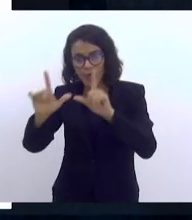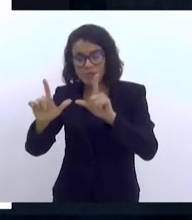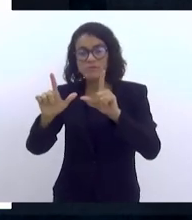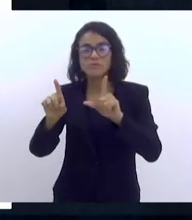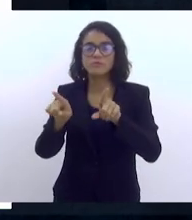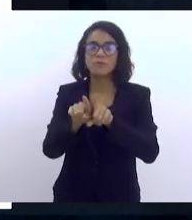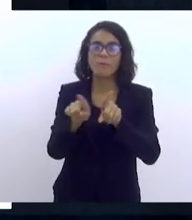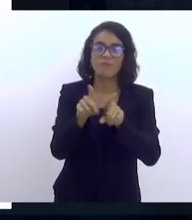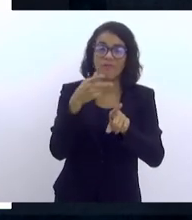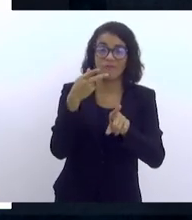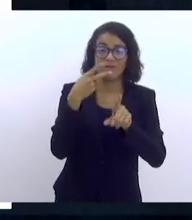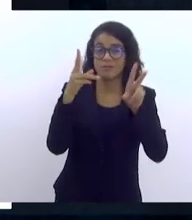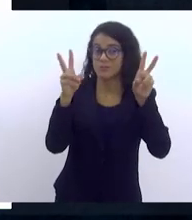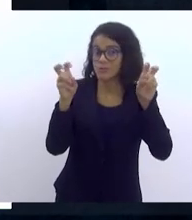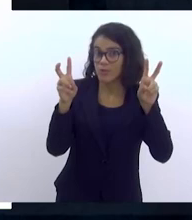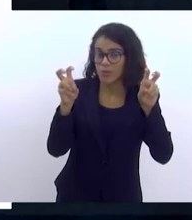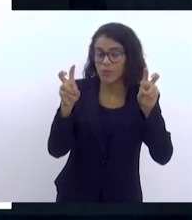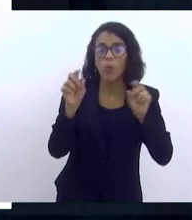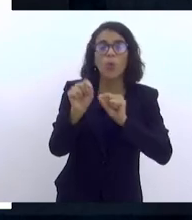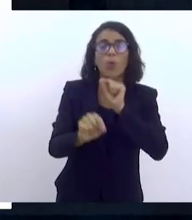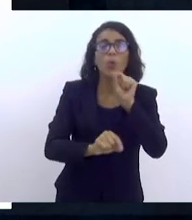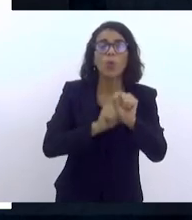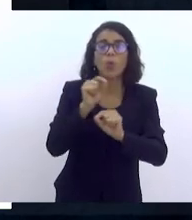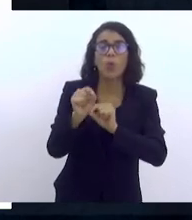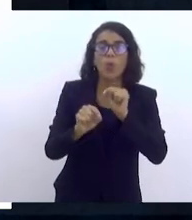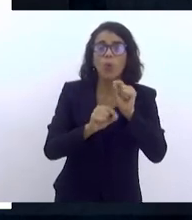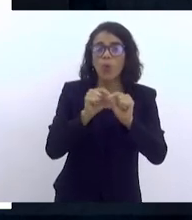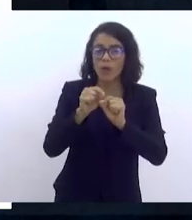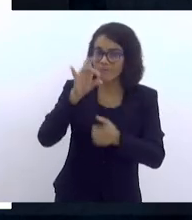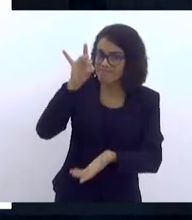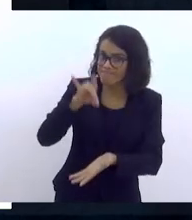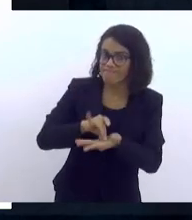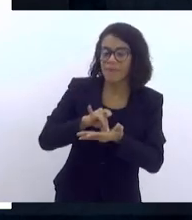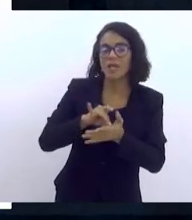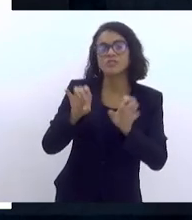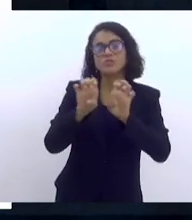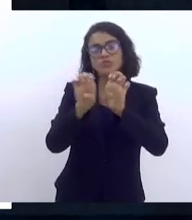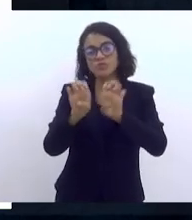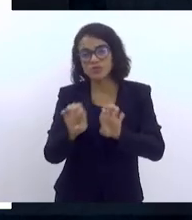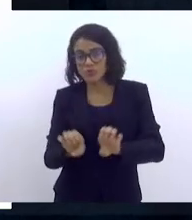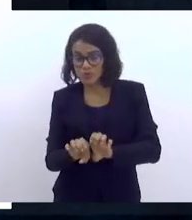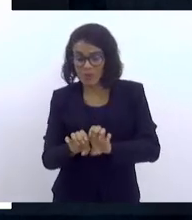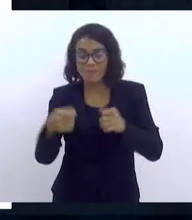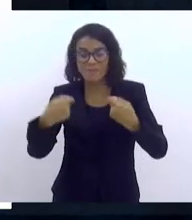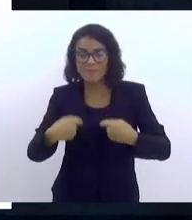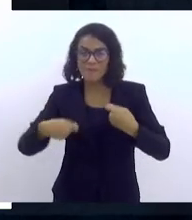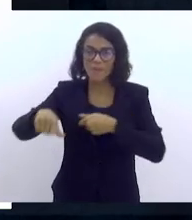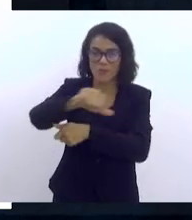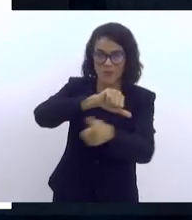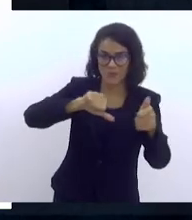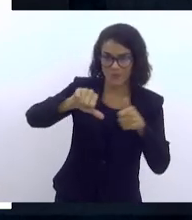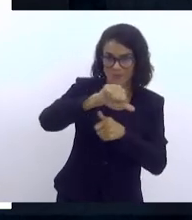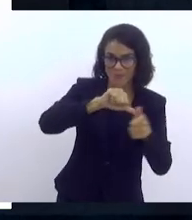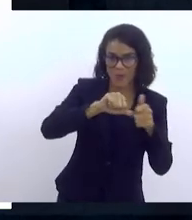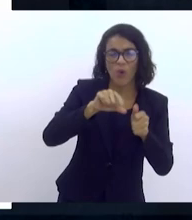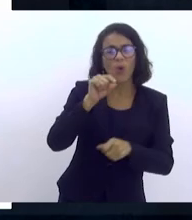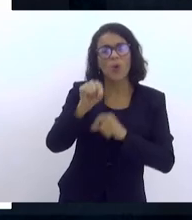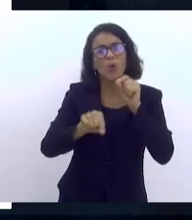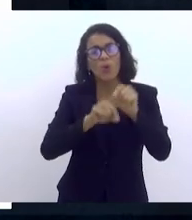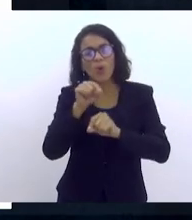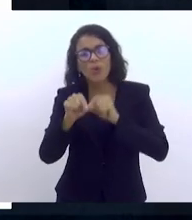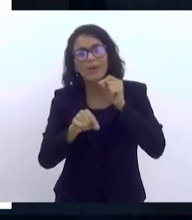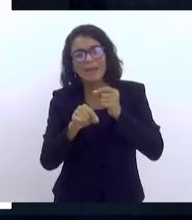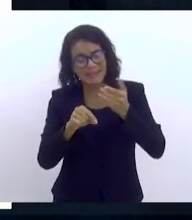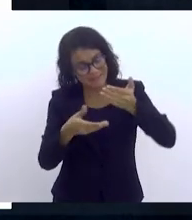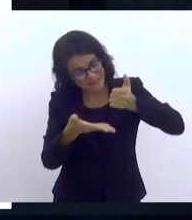que vai falar do que é, de fato, estruturante de mudanças. O que é que deve estar